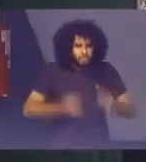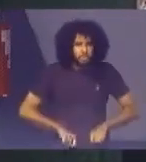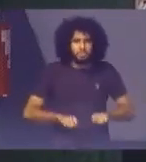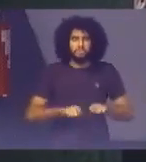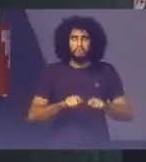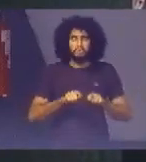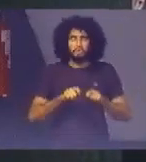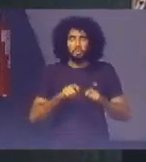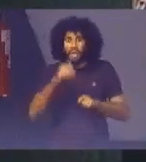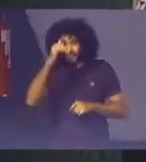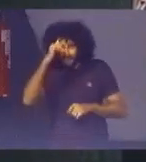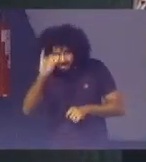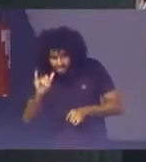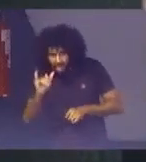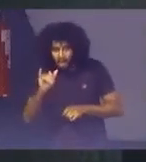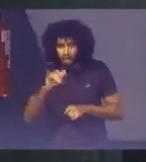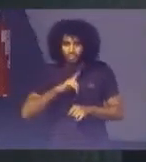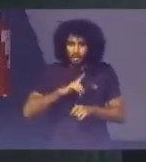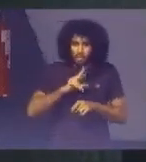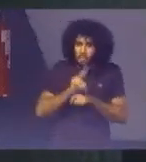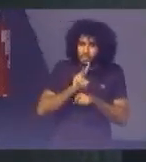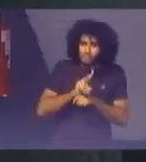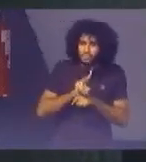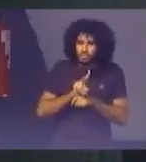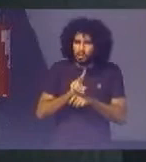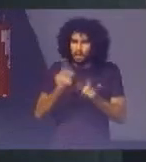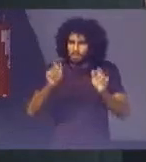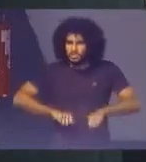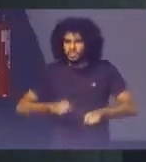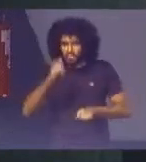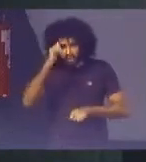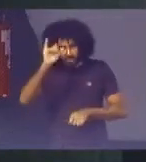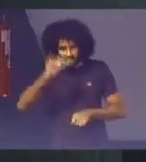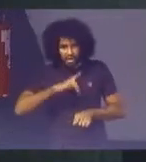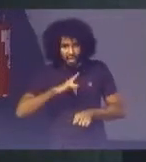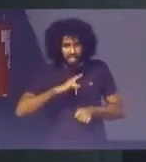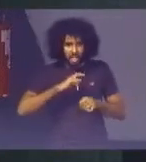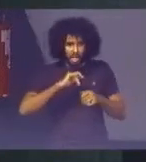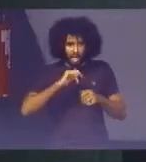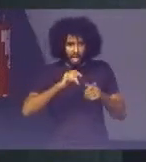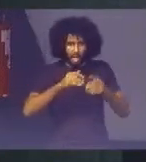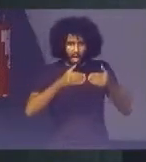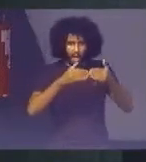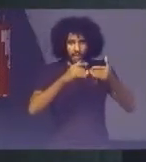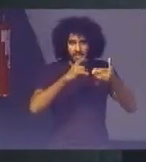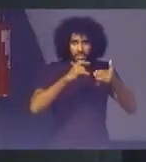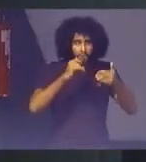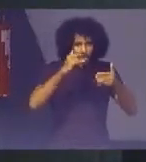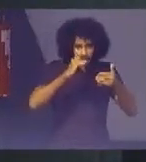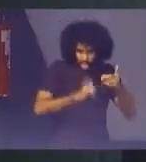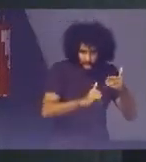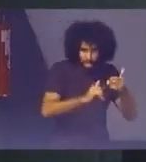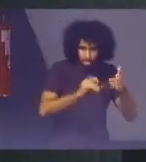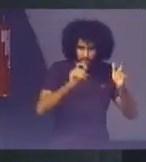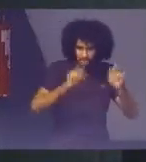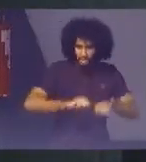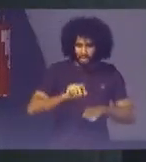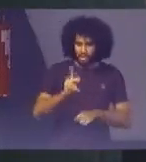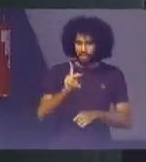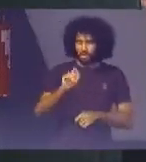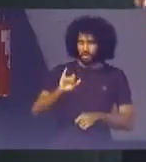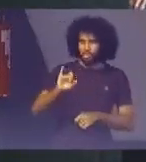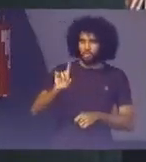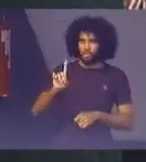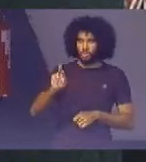forma? Sim Nós podemos evitar Novas grandes Hidroelétricas Não que elas não Precisem existir Mas é